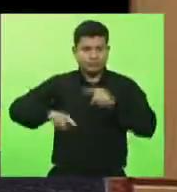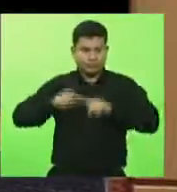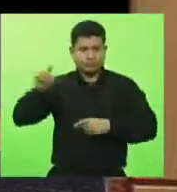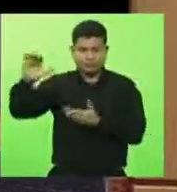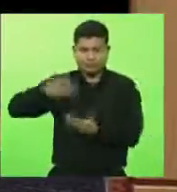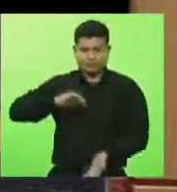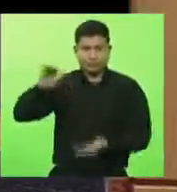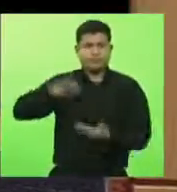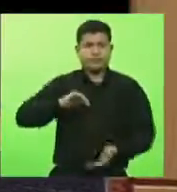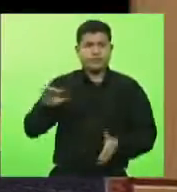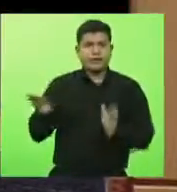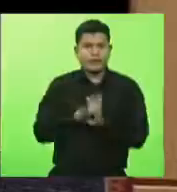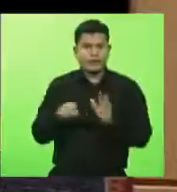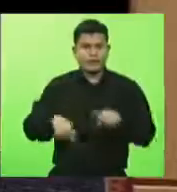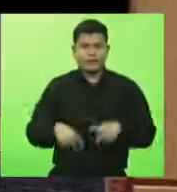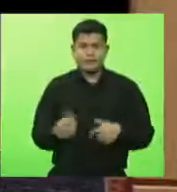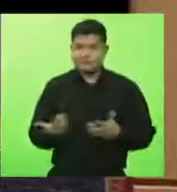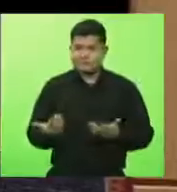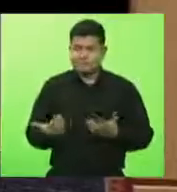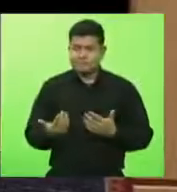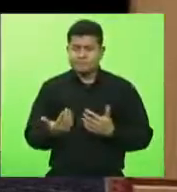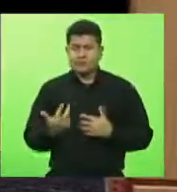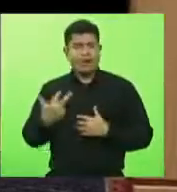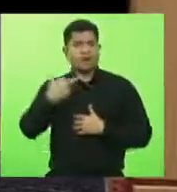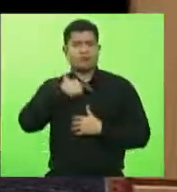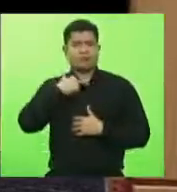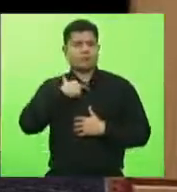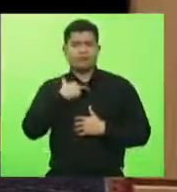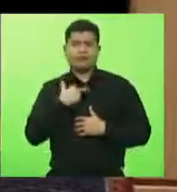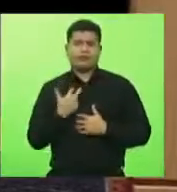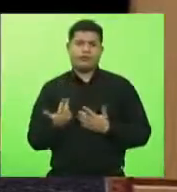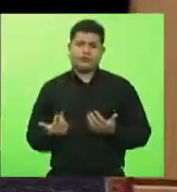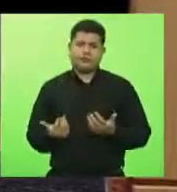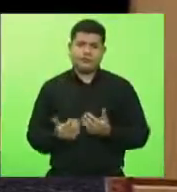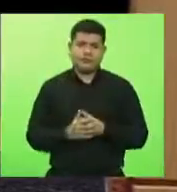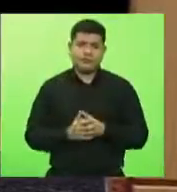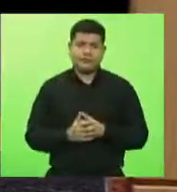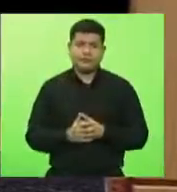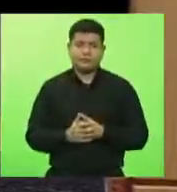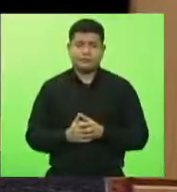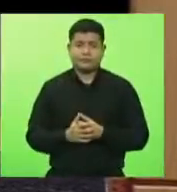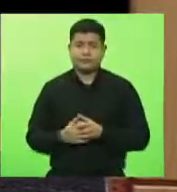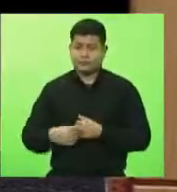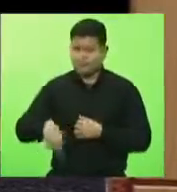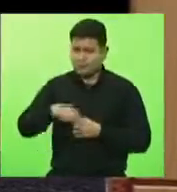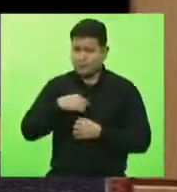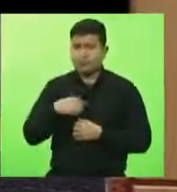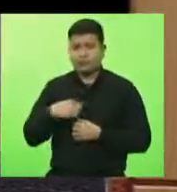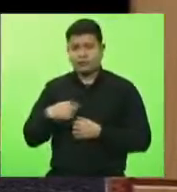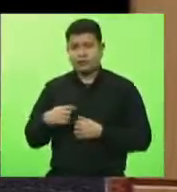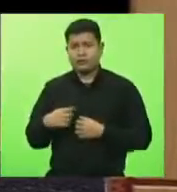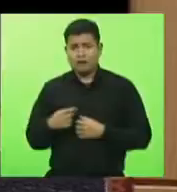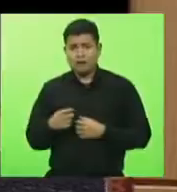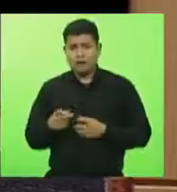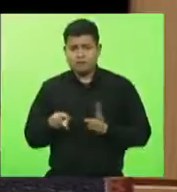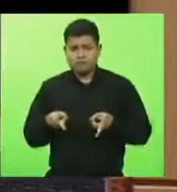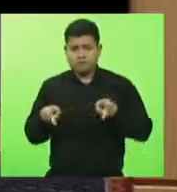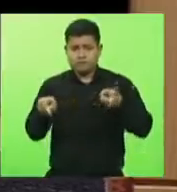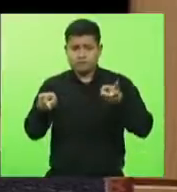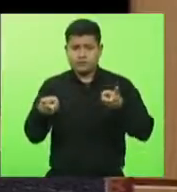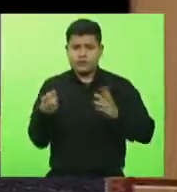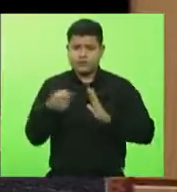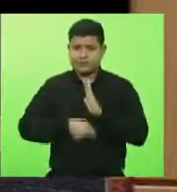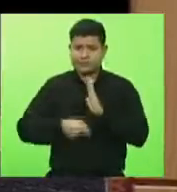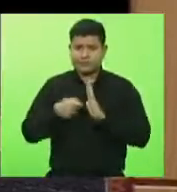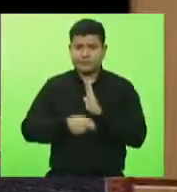não pode acontecer, senhor presidente. E nós vamos continuar, então, essa luta aí